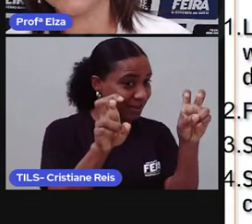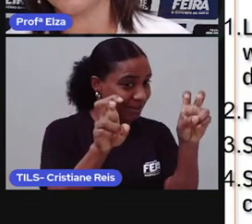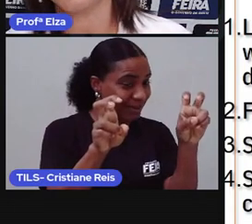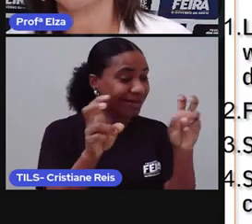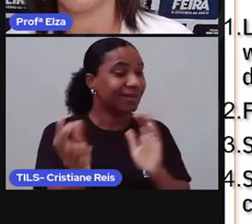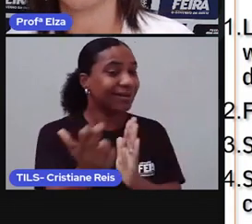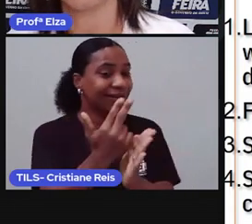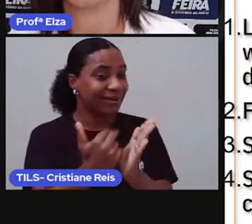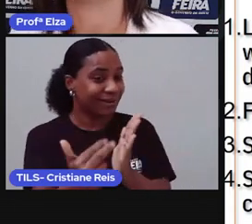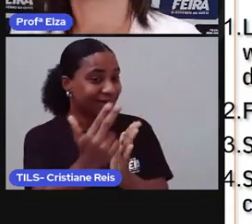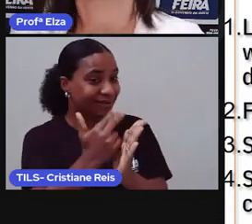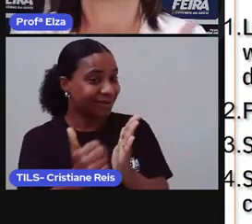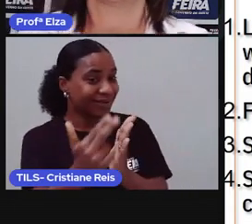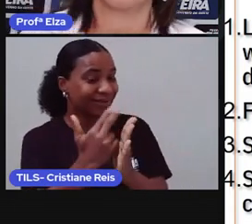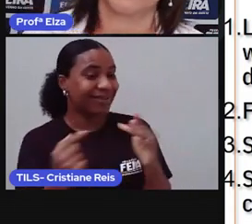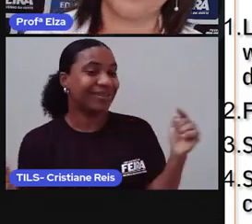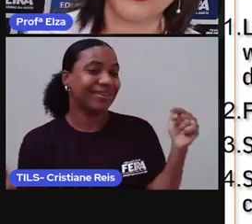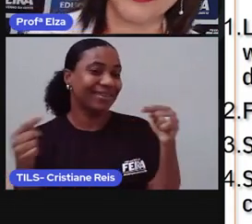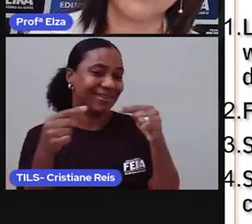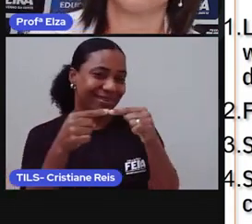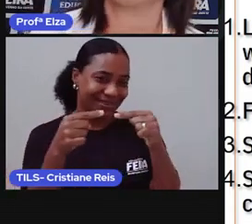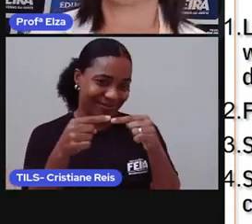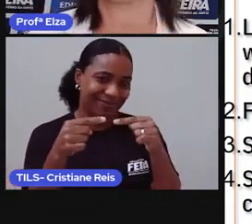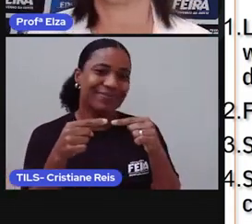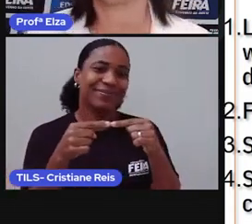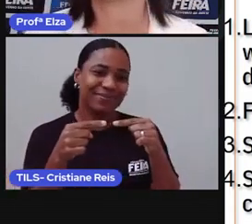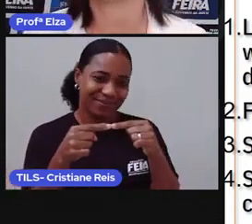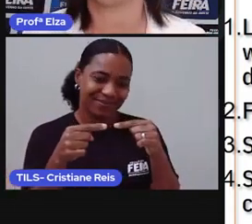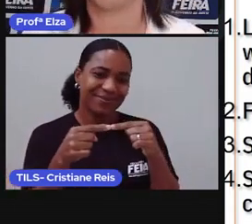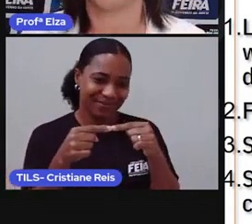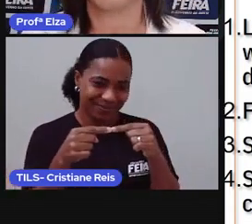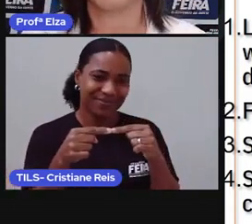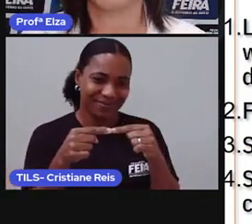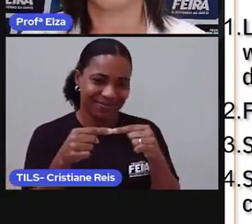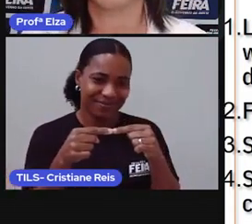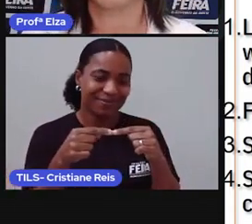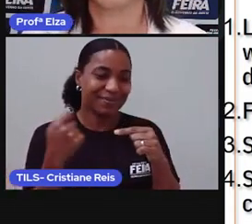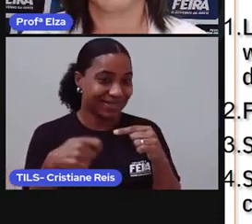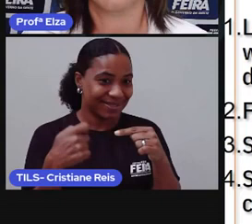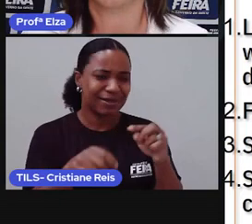interpretação da imagem com a interpretação que você fez do título.